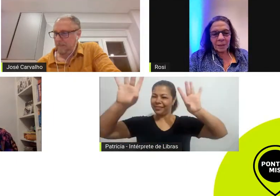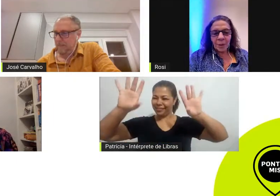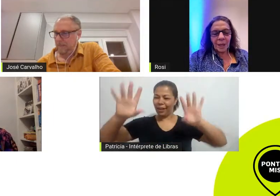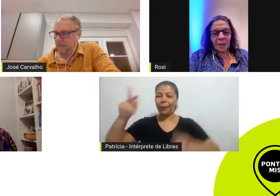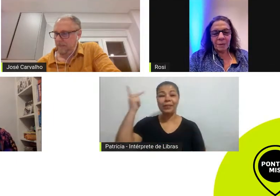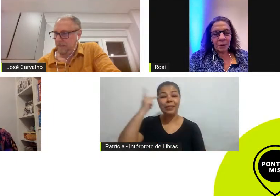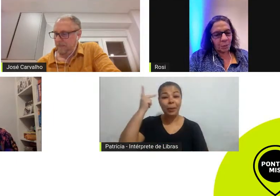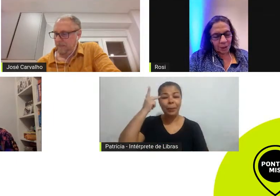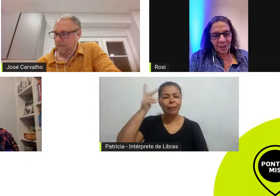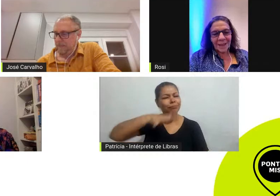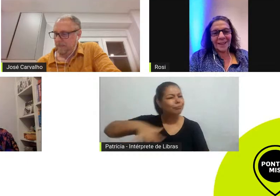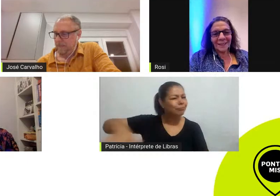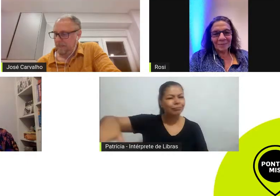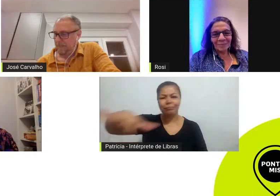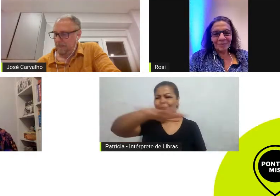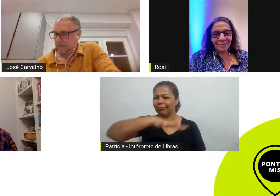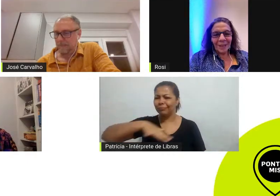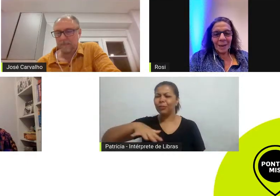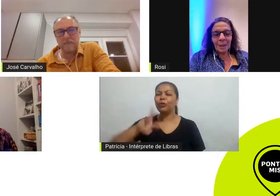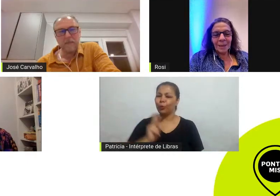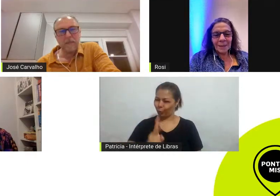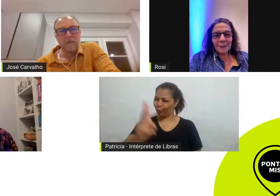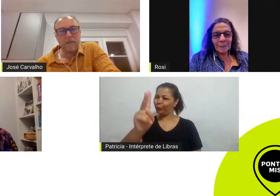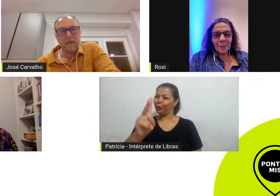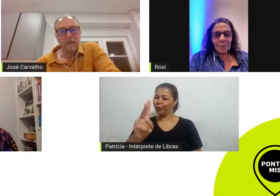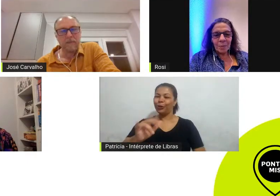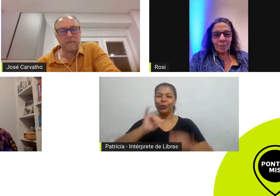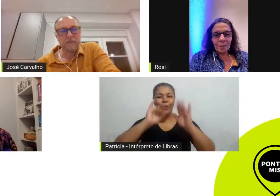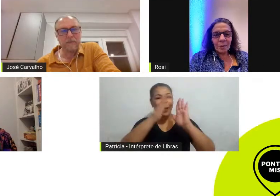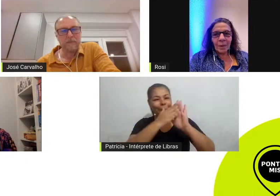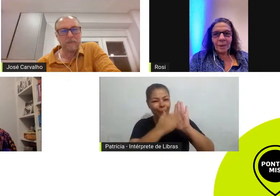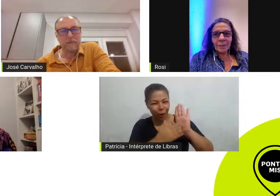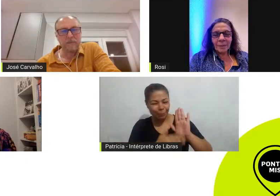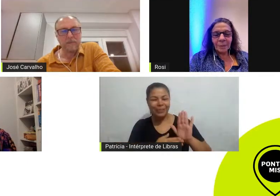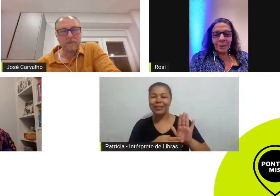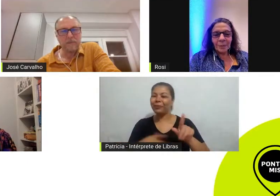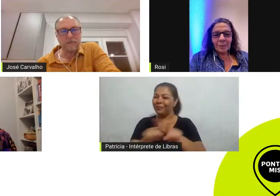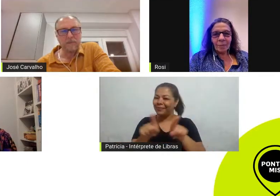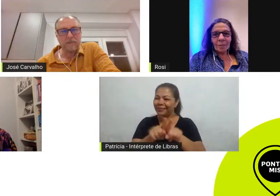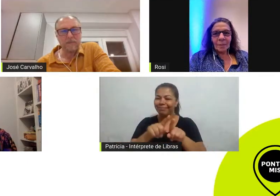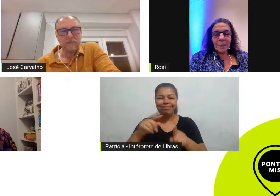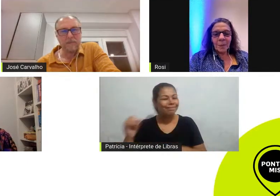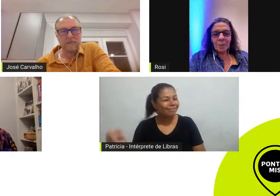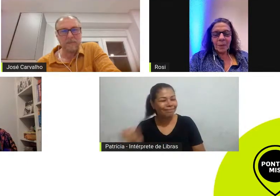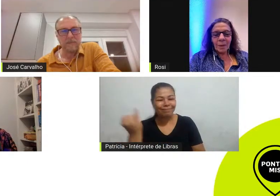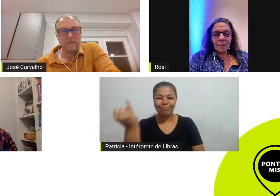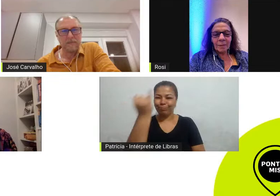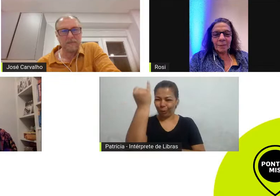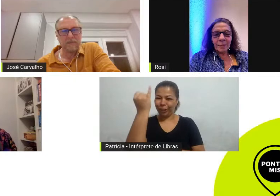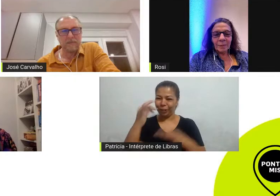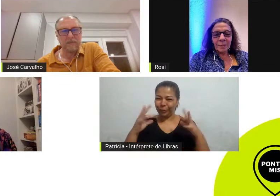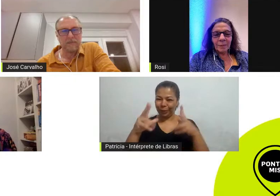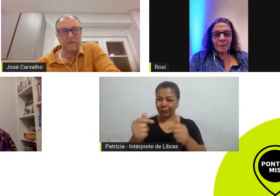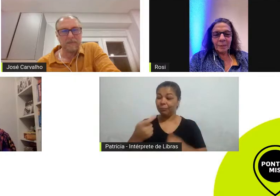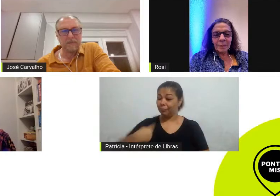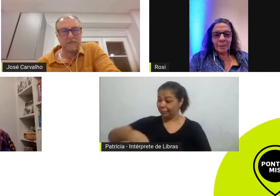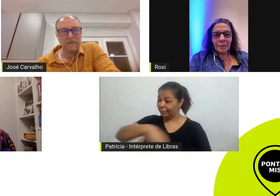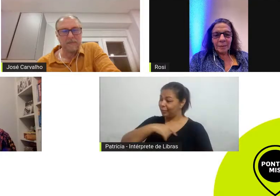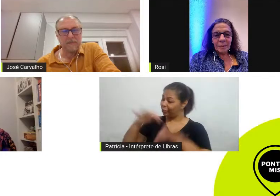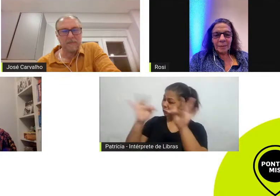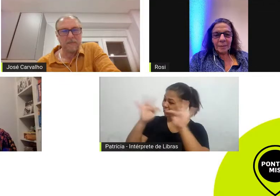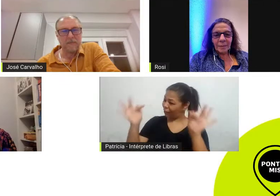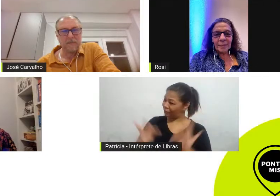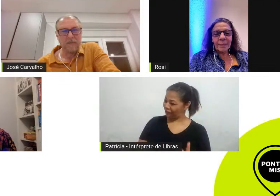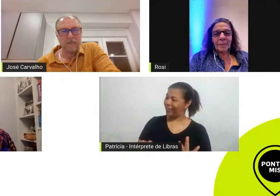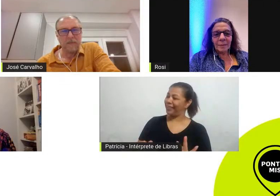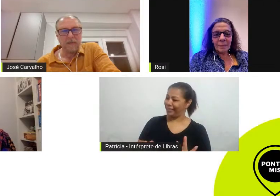essa programação incrível que o MIS tem parabéns a gente que fica feliz e aqui o pessoal aqui a nossa equipe do Pontos MIS